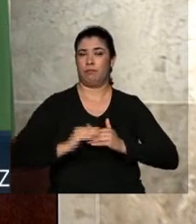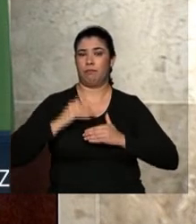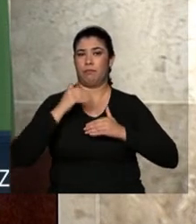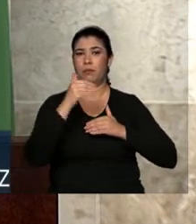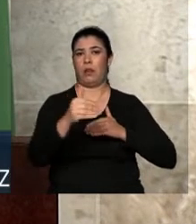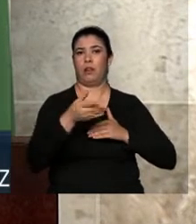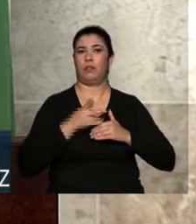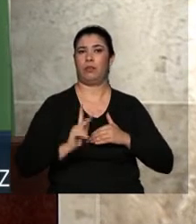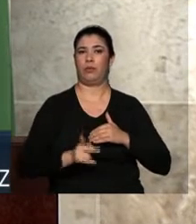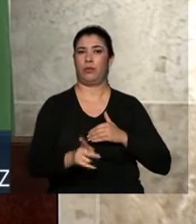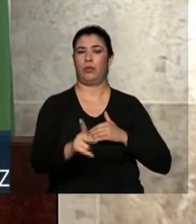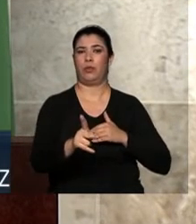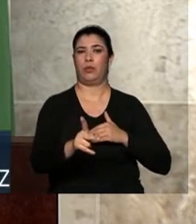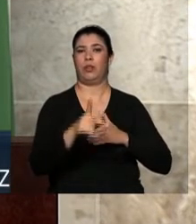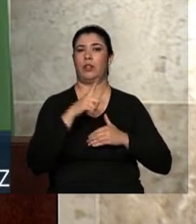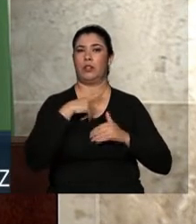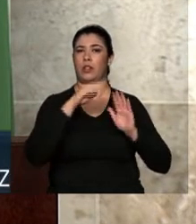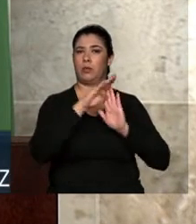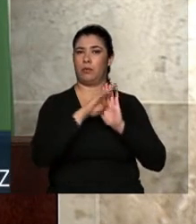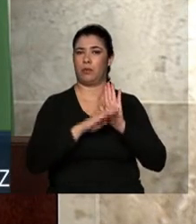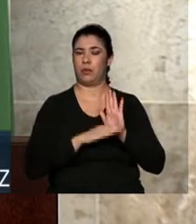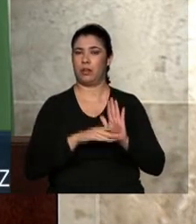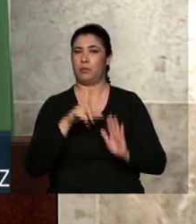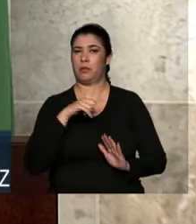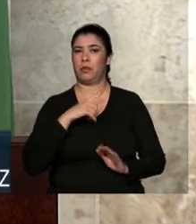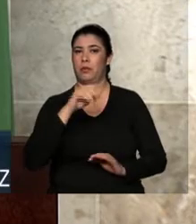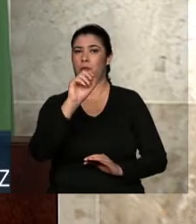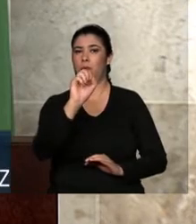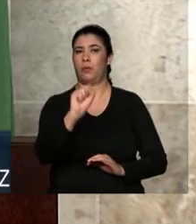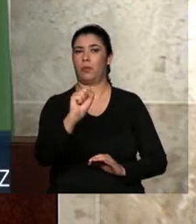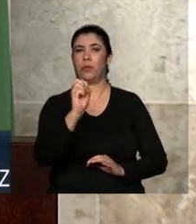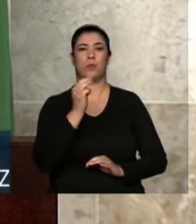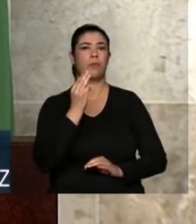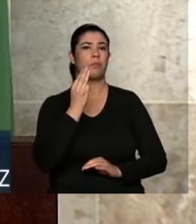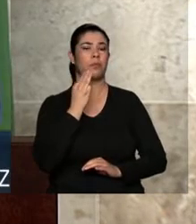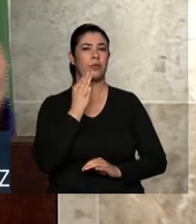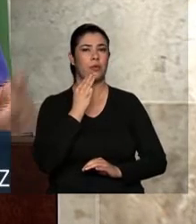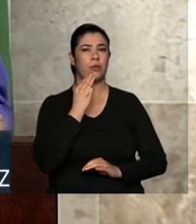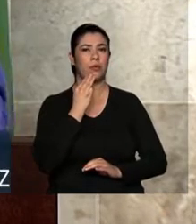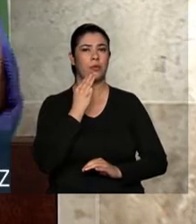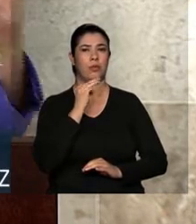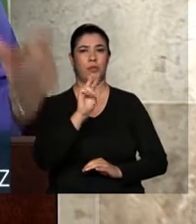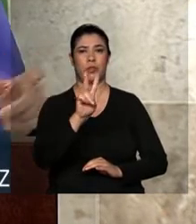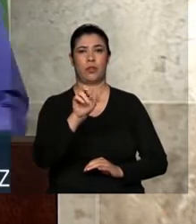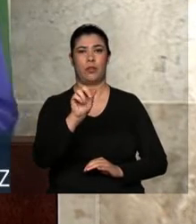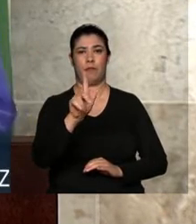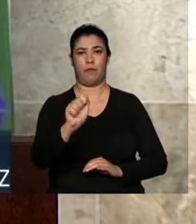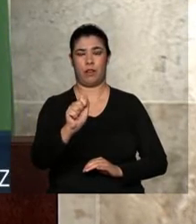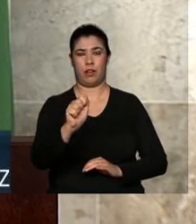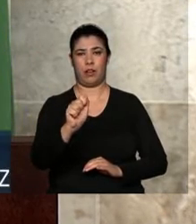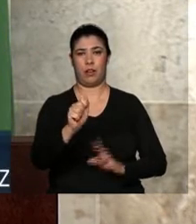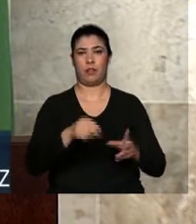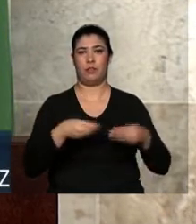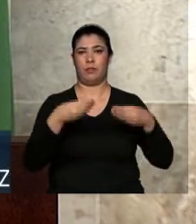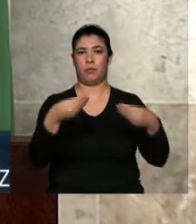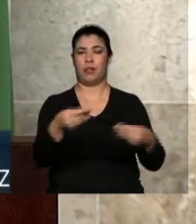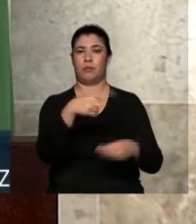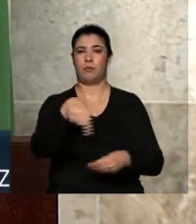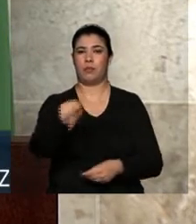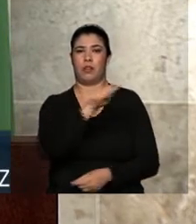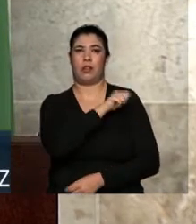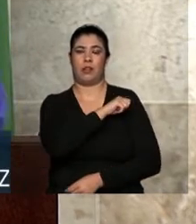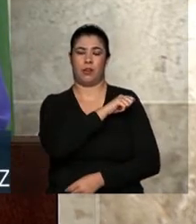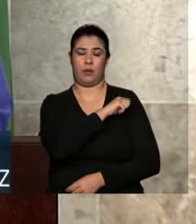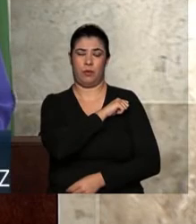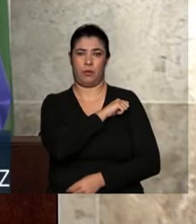esse programa com 8 milhões de vagas para alunos, tanto do